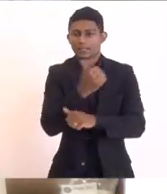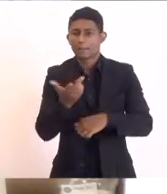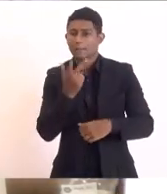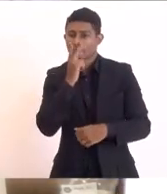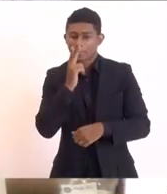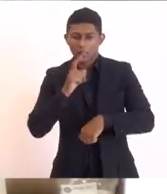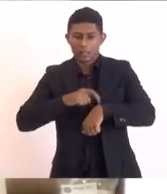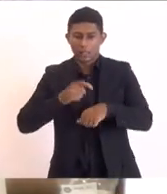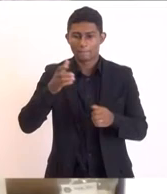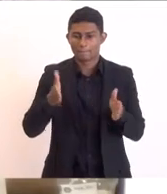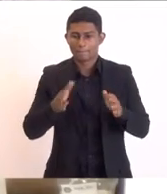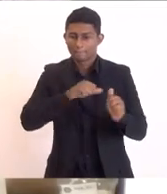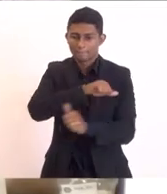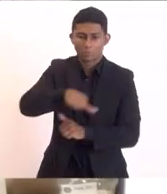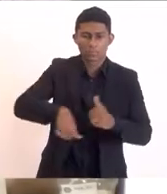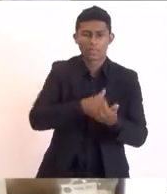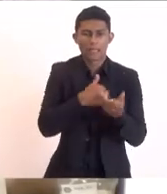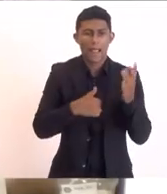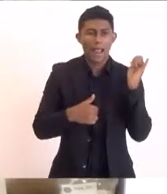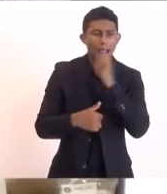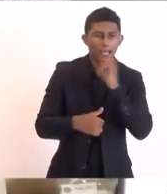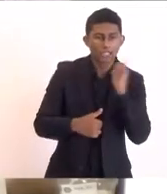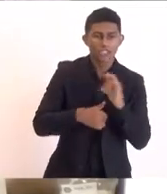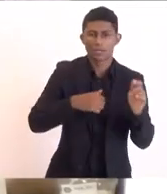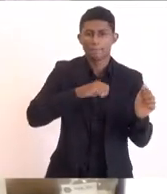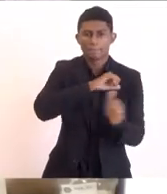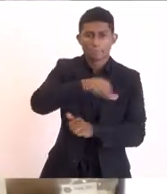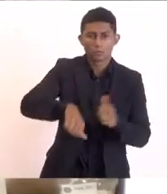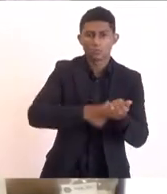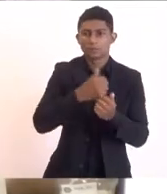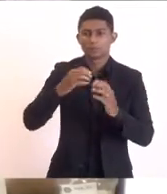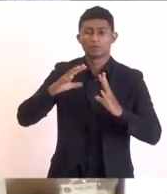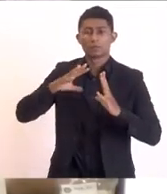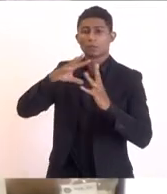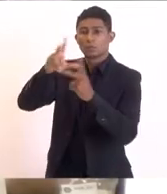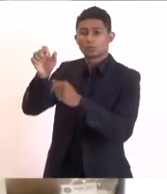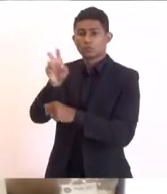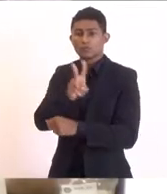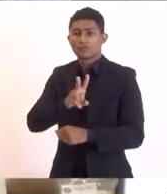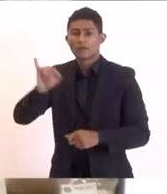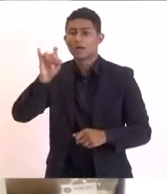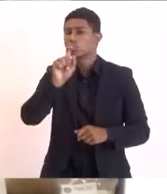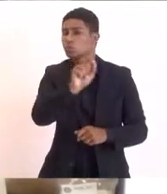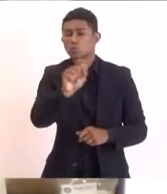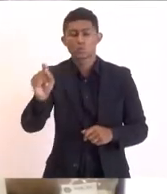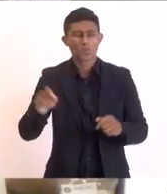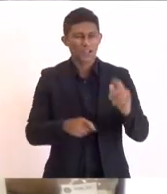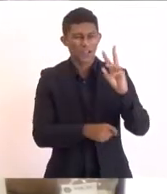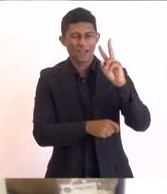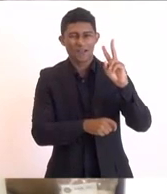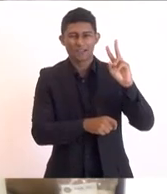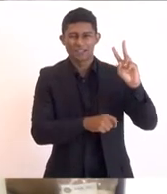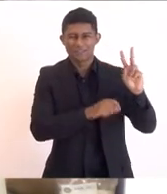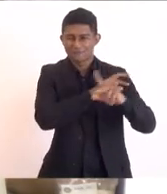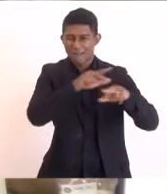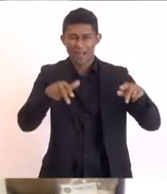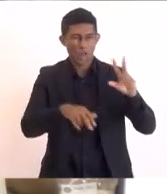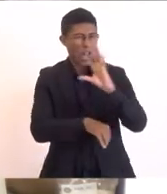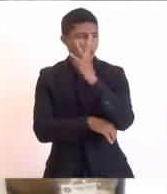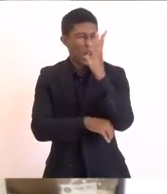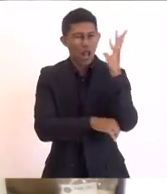mudança de matriz energética, a mudança do mundo que vai dialogar com o verde precisa deixar o recurso guardado para as